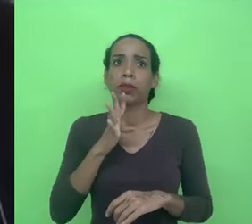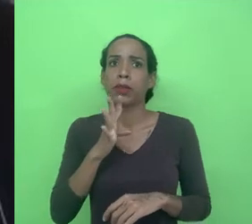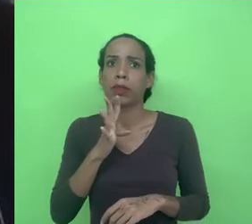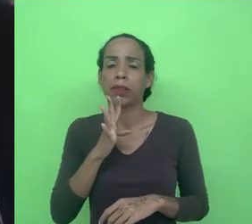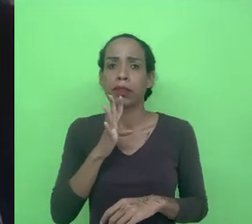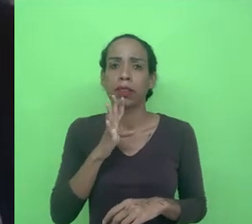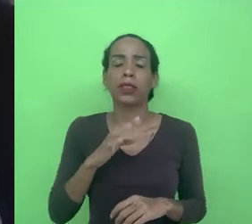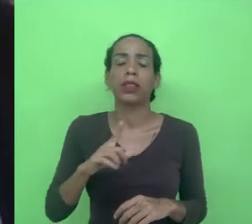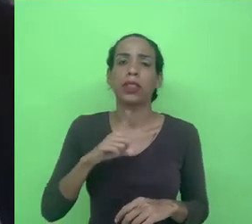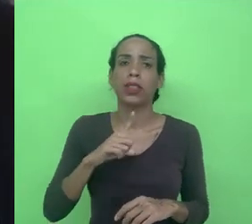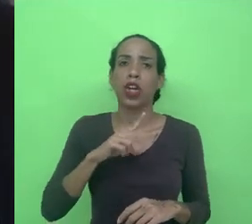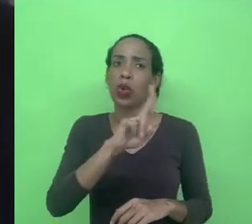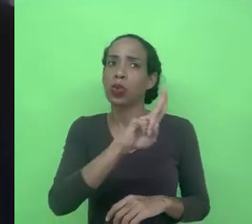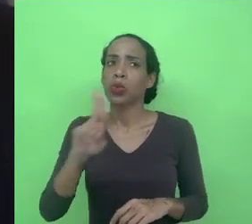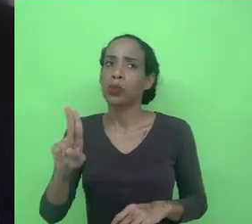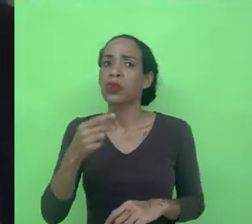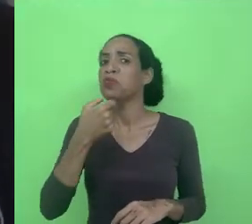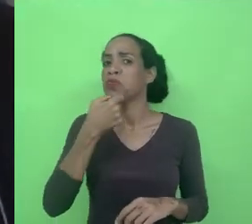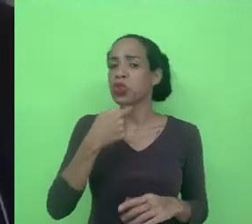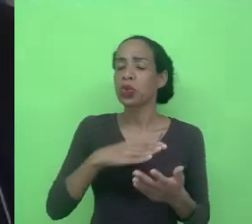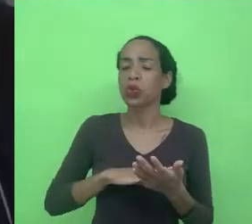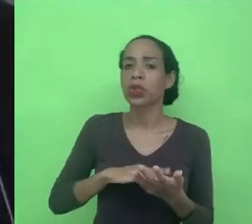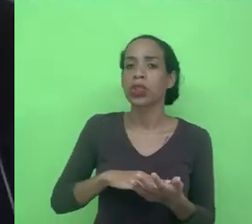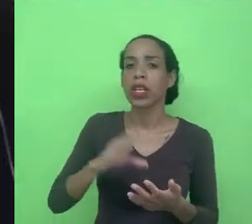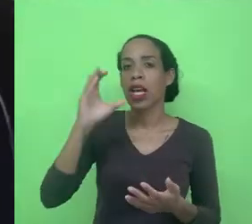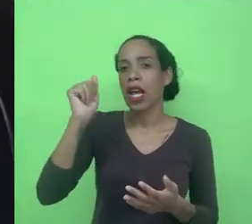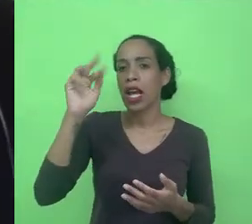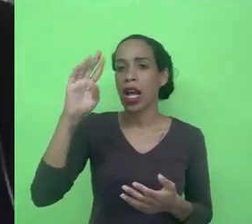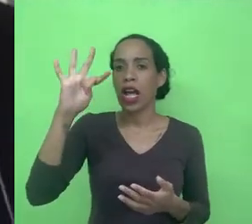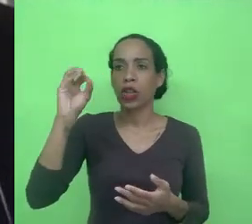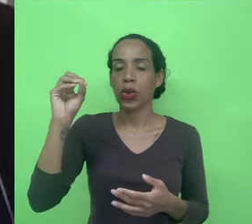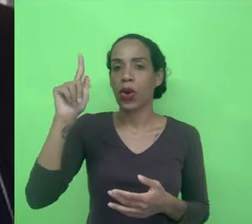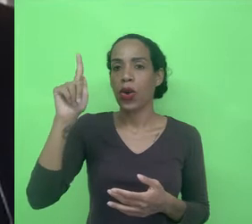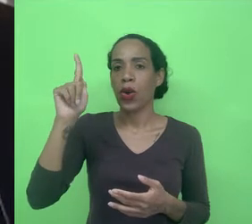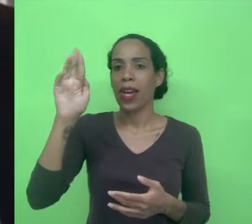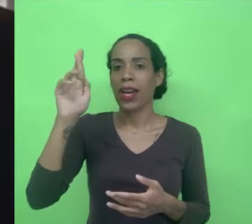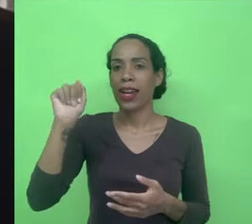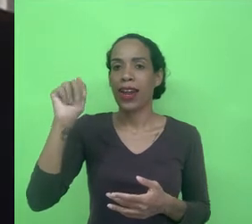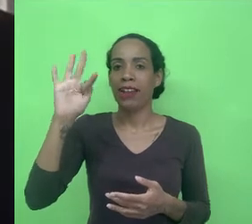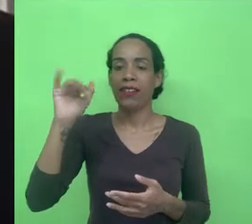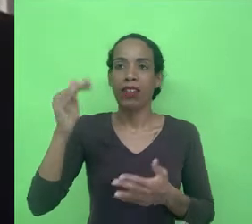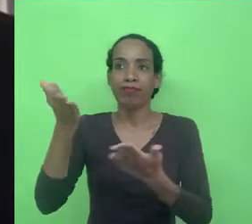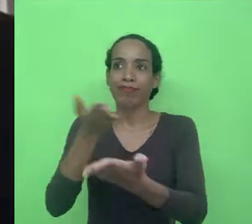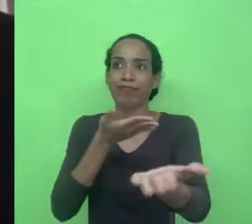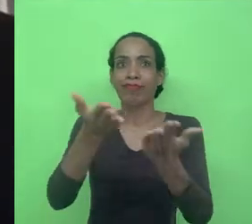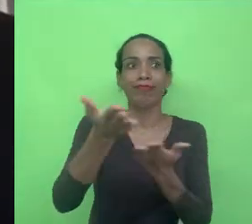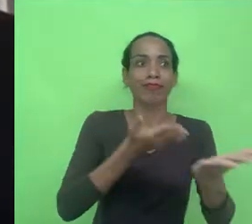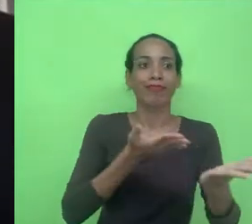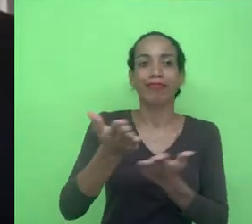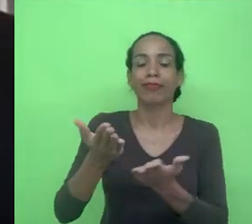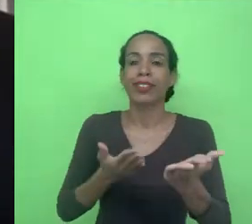tem um nome muito sugestivo que se chama cartografia das controvérsias então esses temas eles são